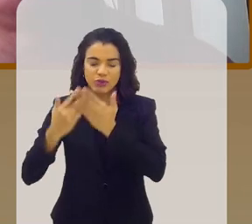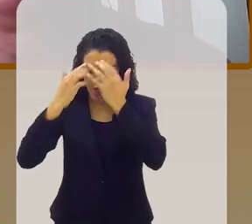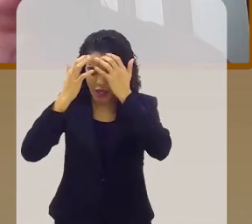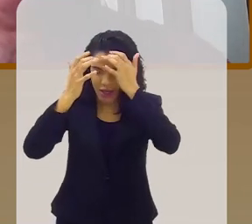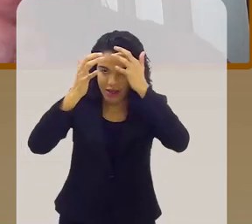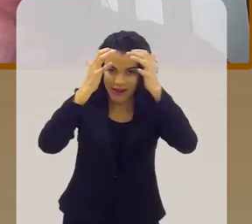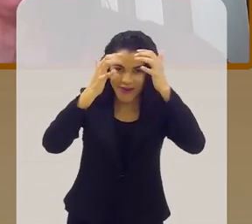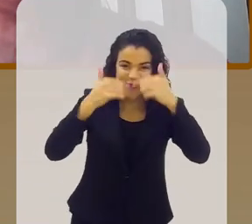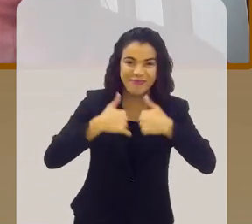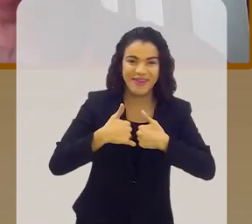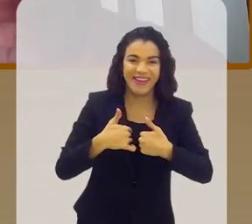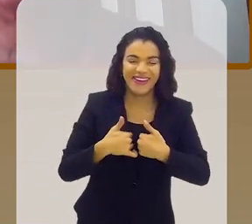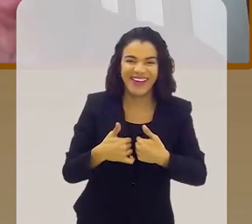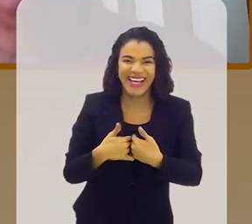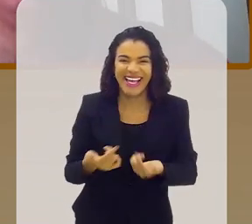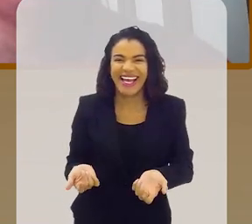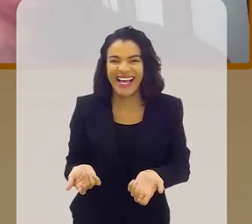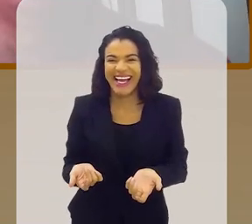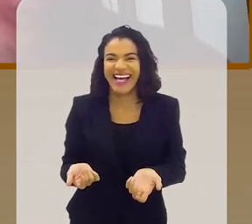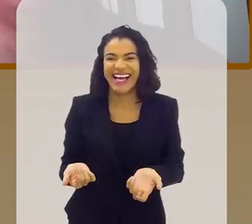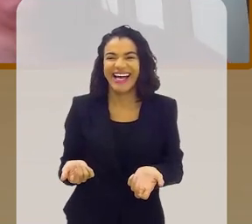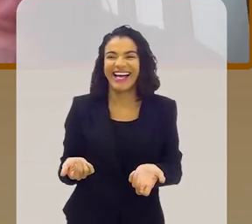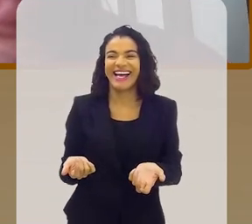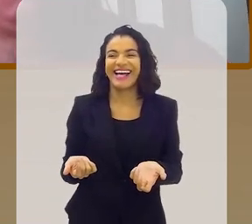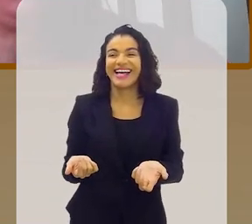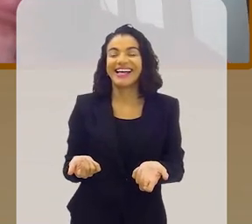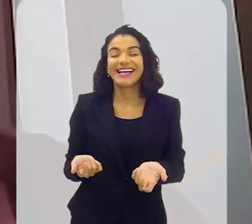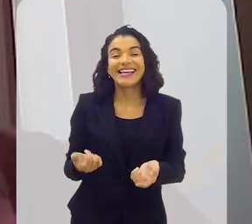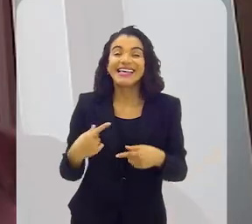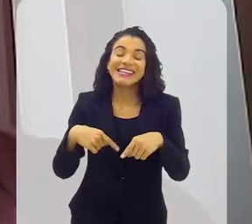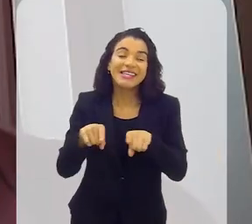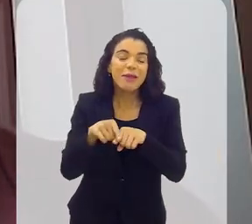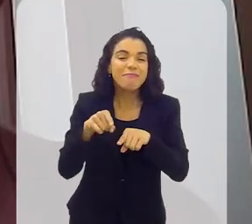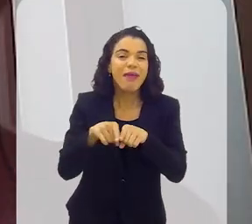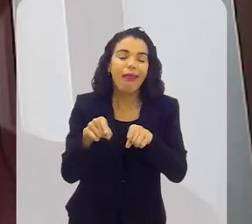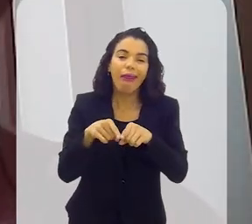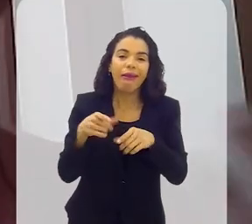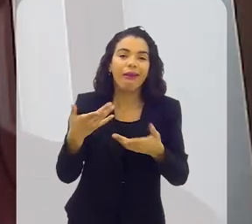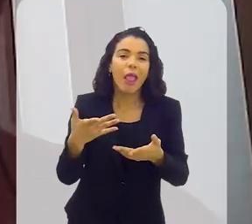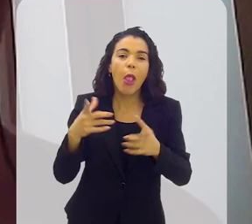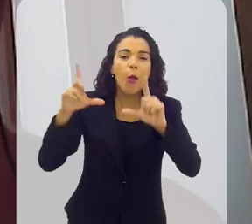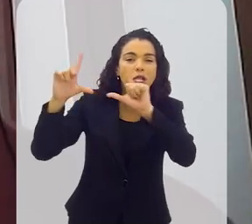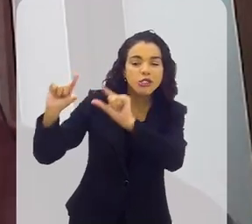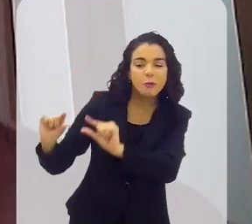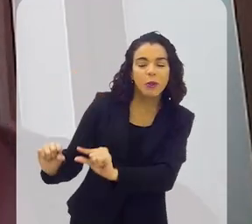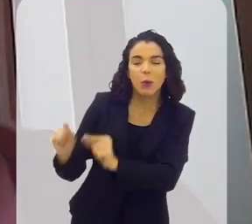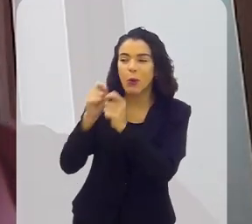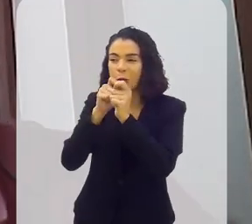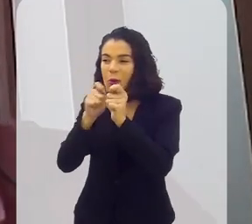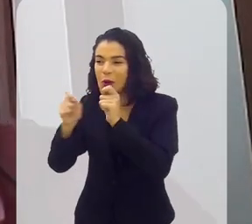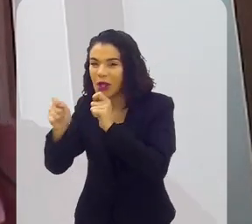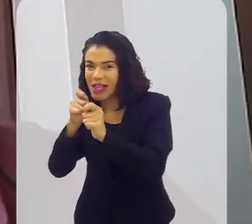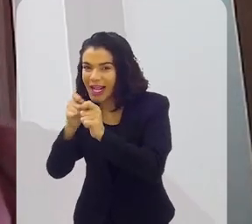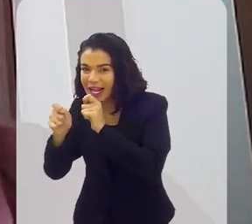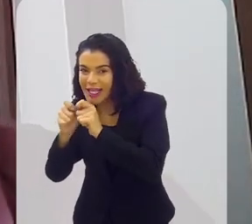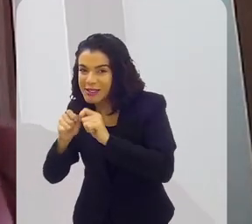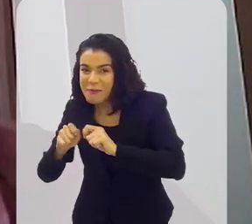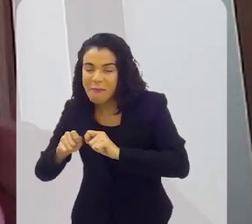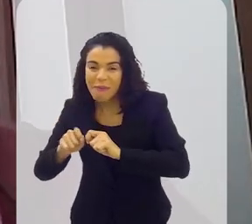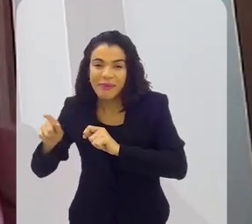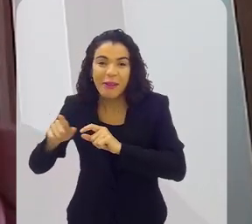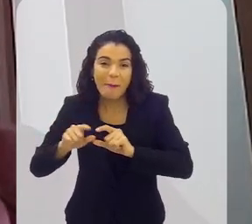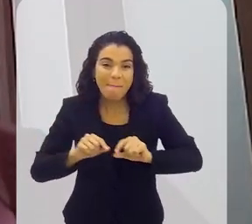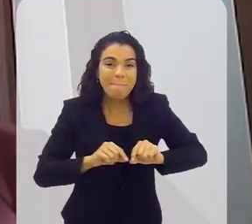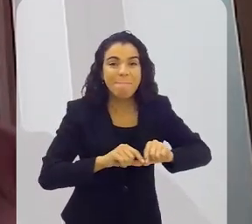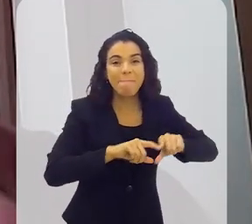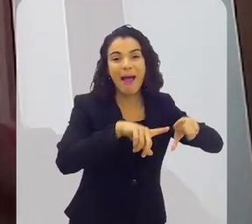de lá. É o workaholic. É, e eu estou cada vez menos jornalista, estou cada vez